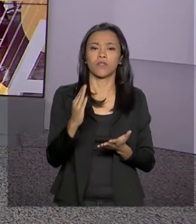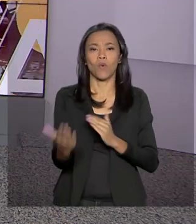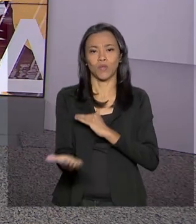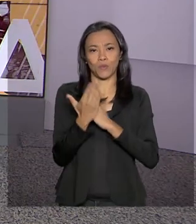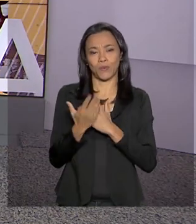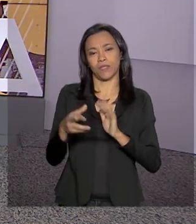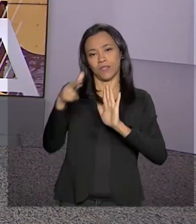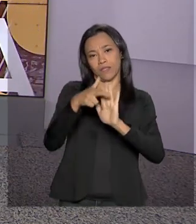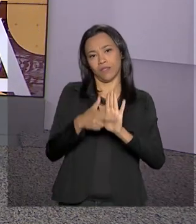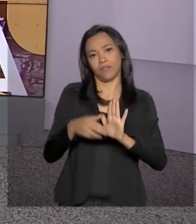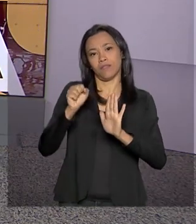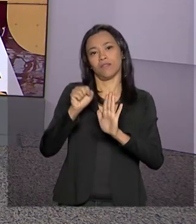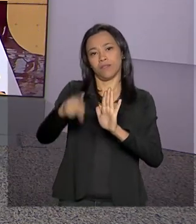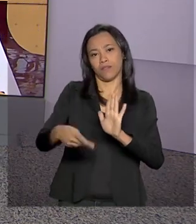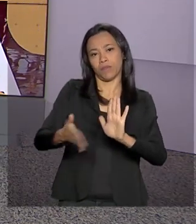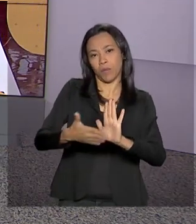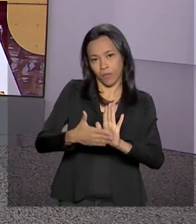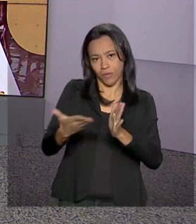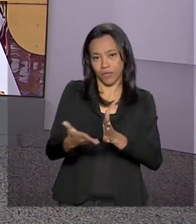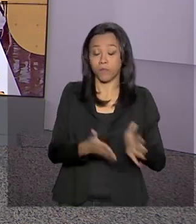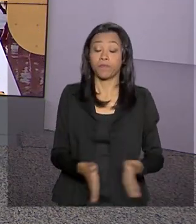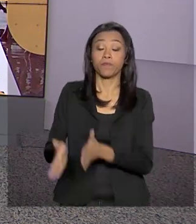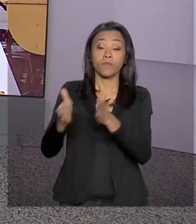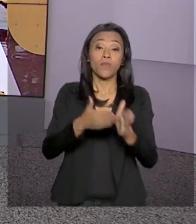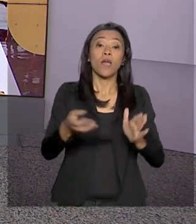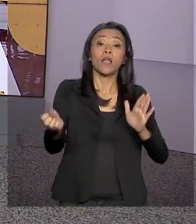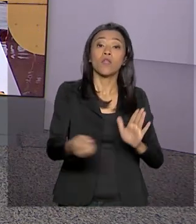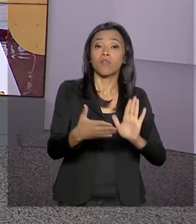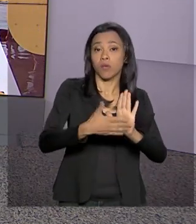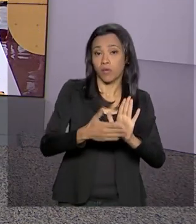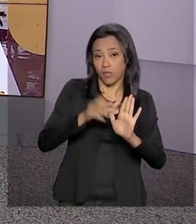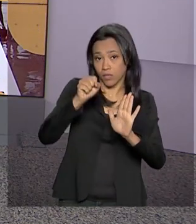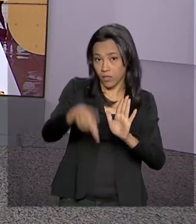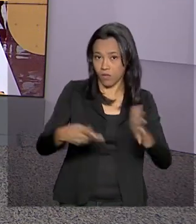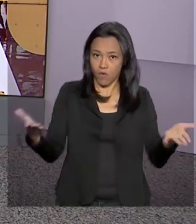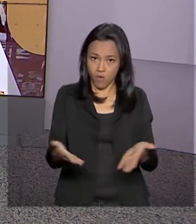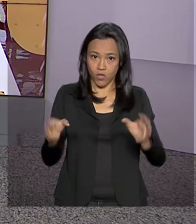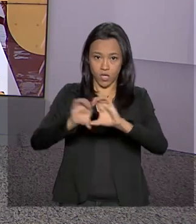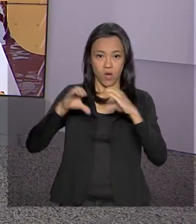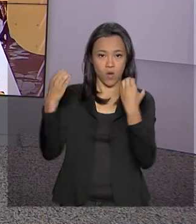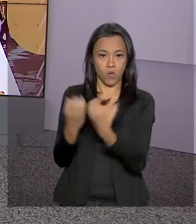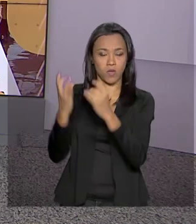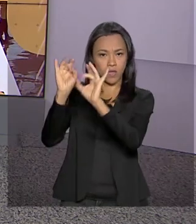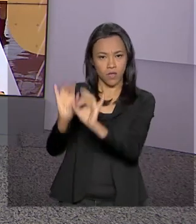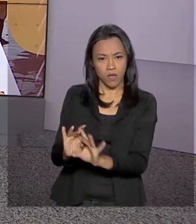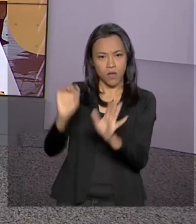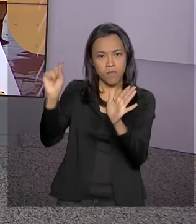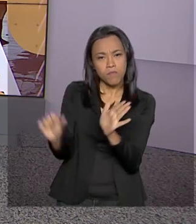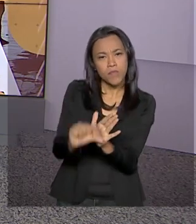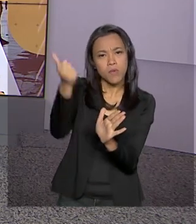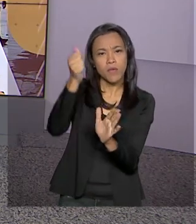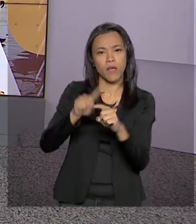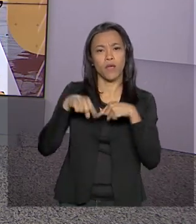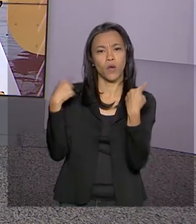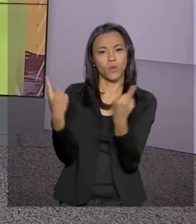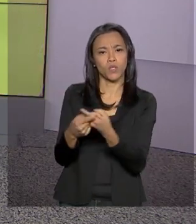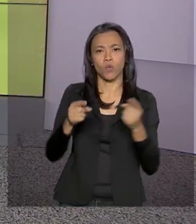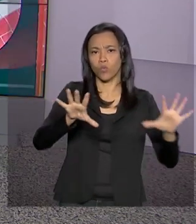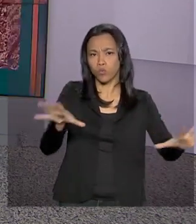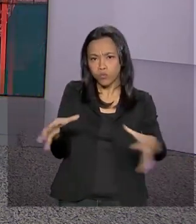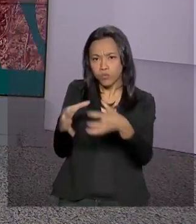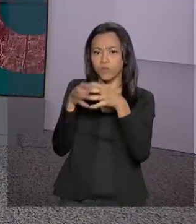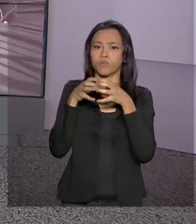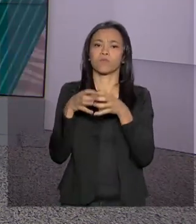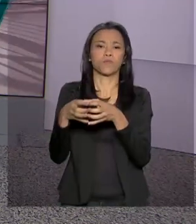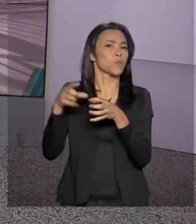E falando em reformas, em especial a nova Previdência, hoje a Comissão Especial da Câmara faz a primeira reunião com todo o colegiado. Os